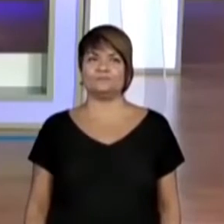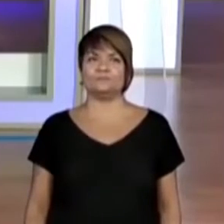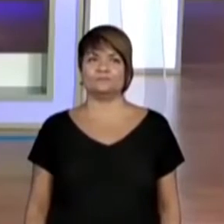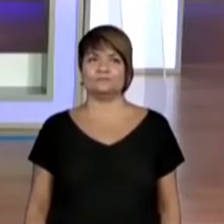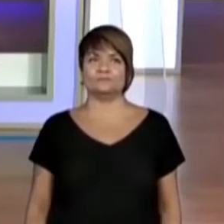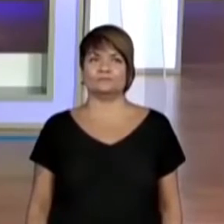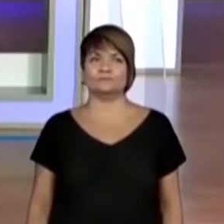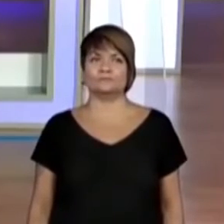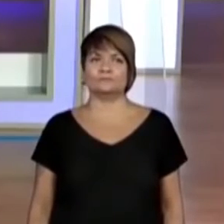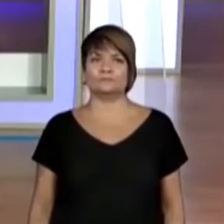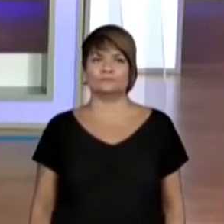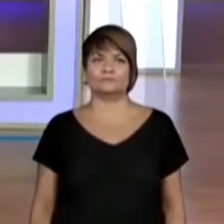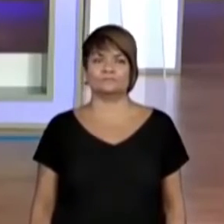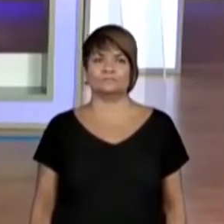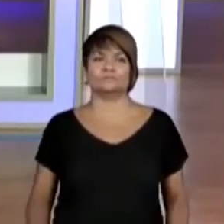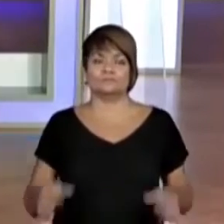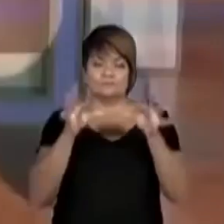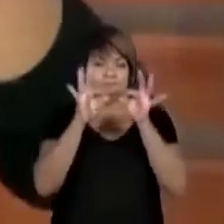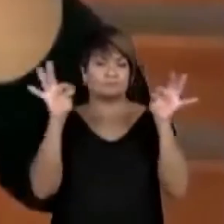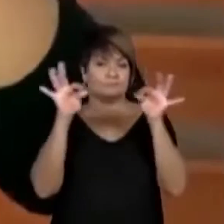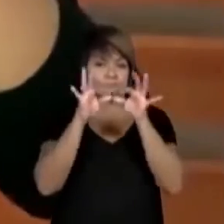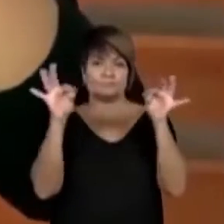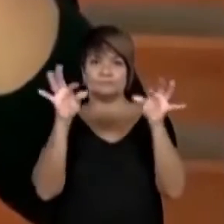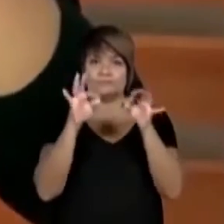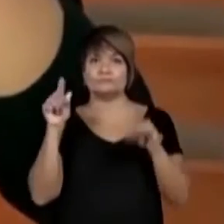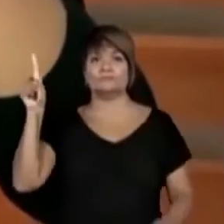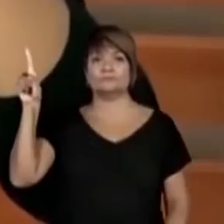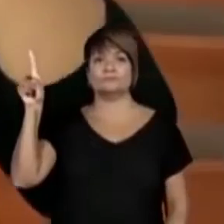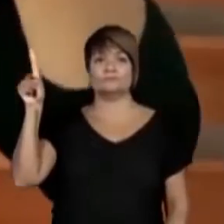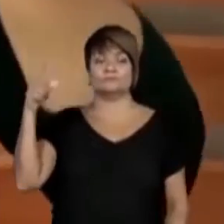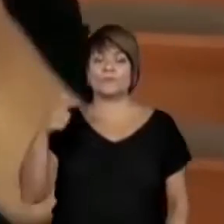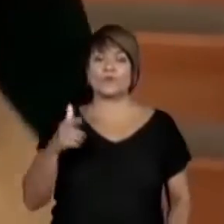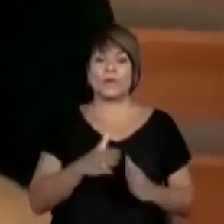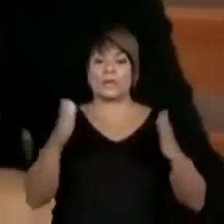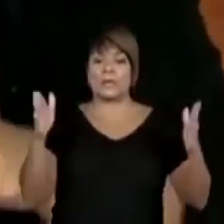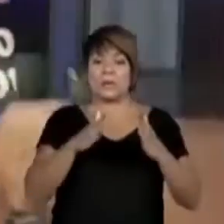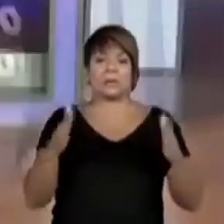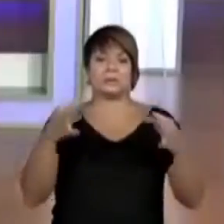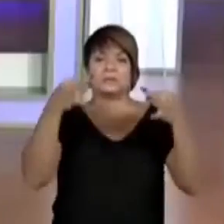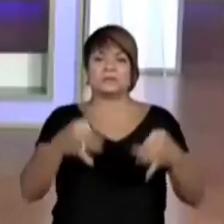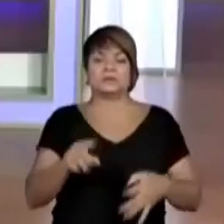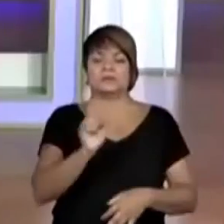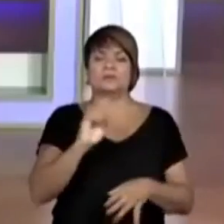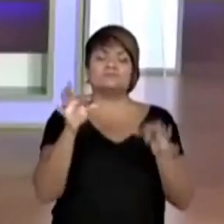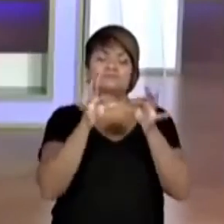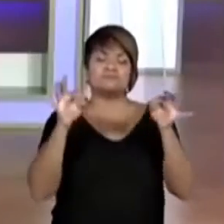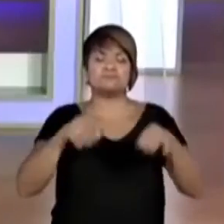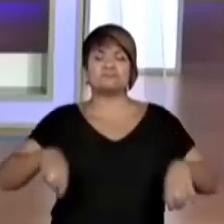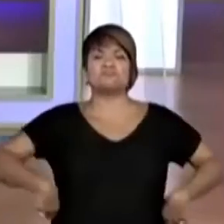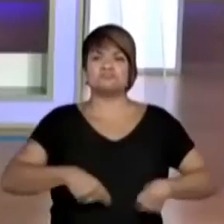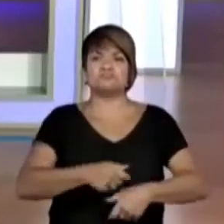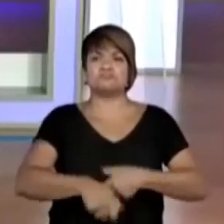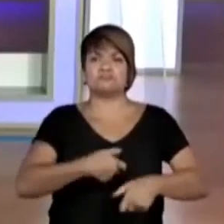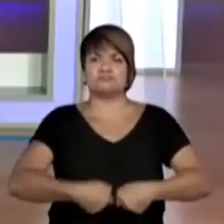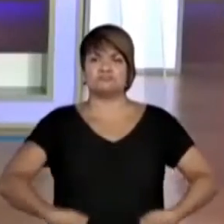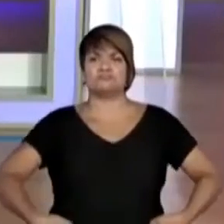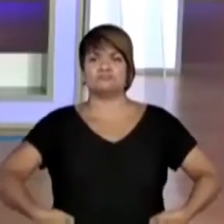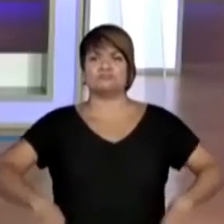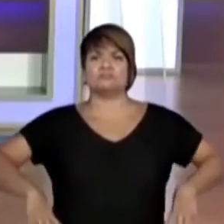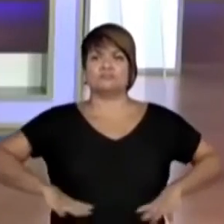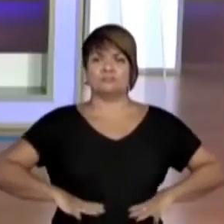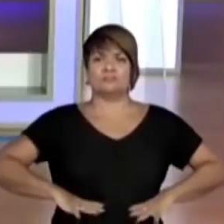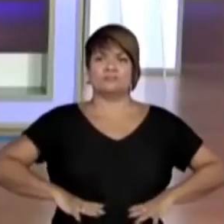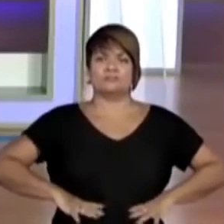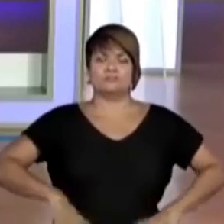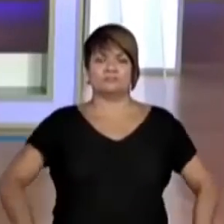uma outra tira, Tudo tira, gente. Não tem tamanho certo, hein? E amarra ao meio, né, professor? Isso. Amarra ao meio, vai